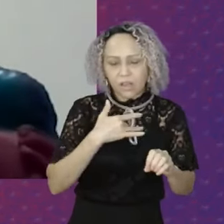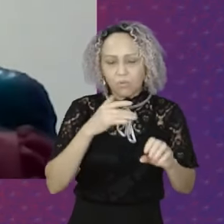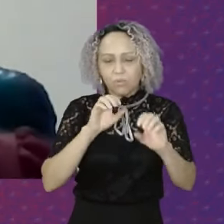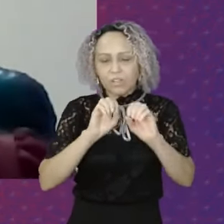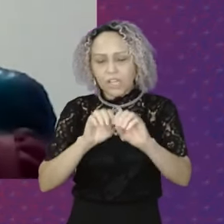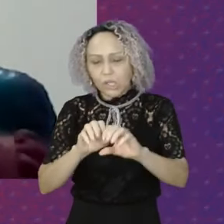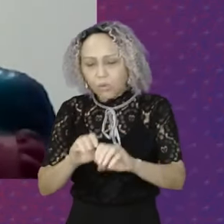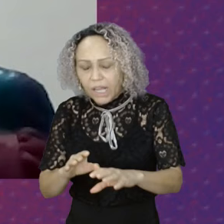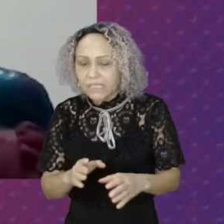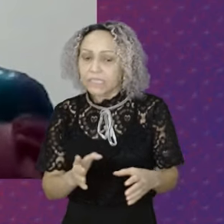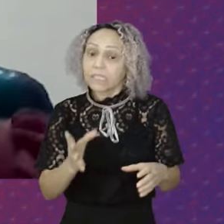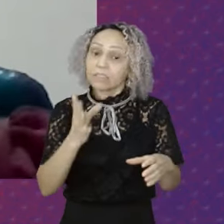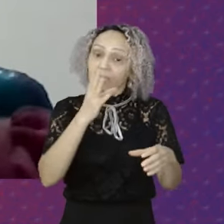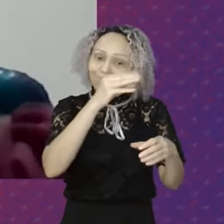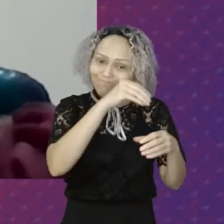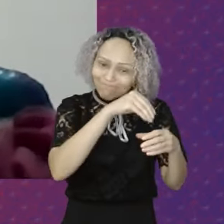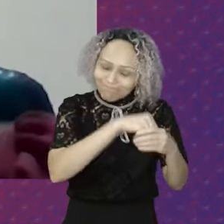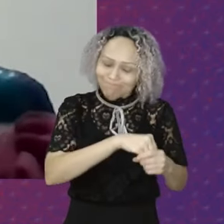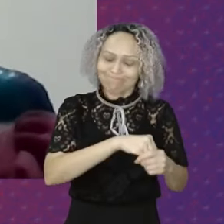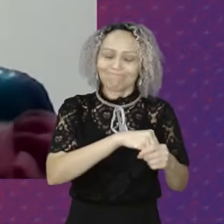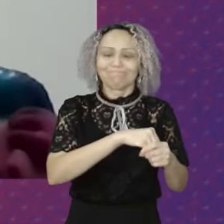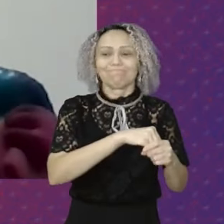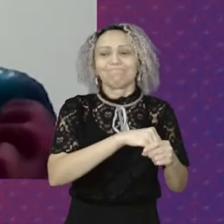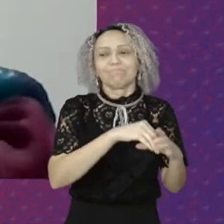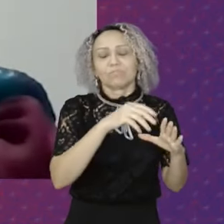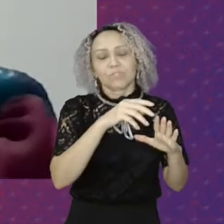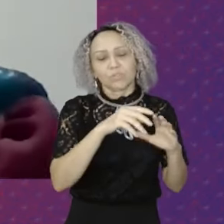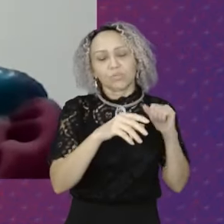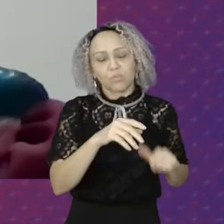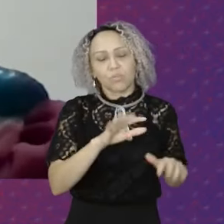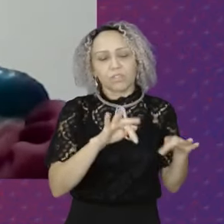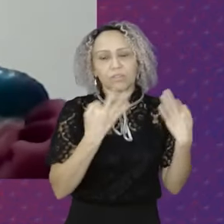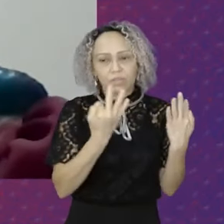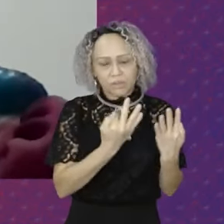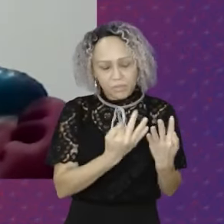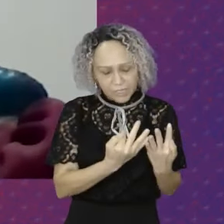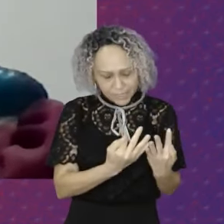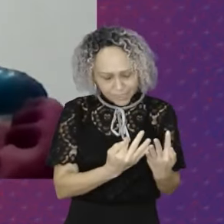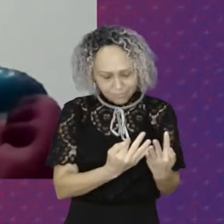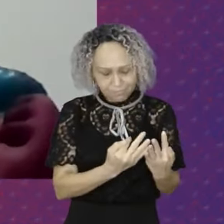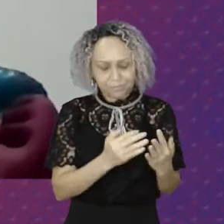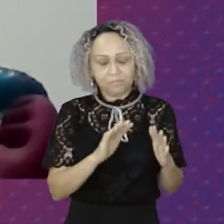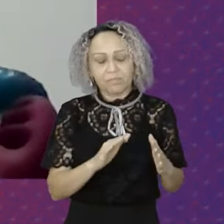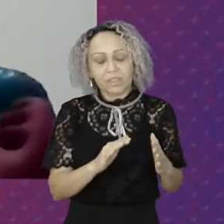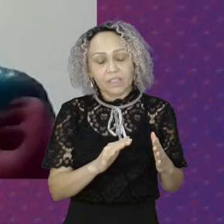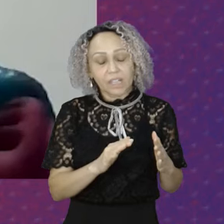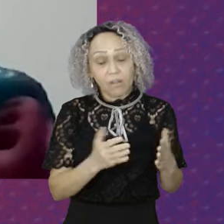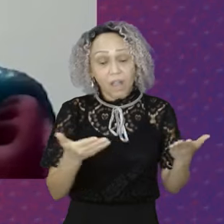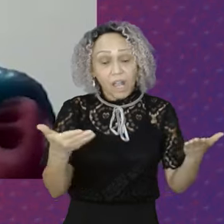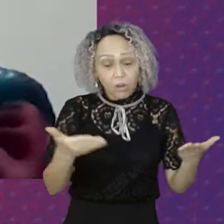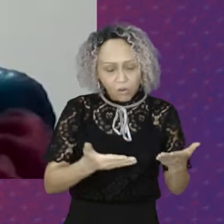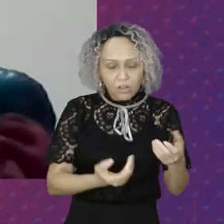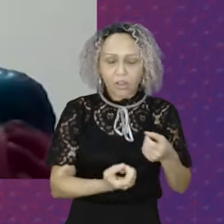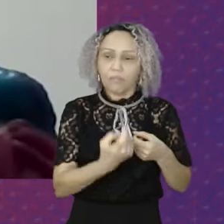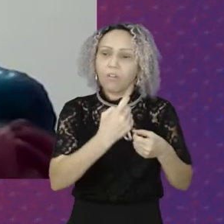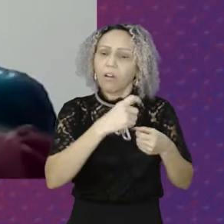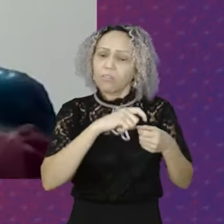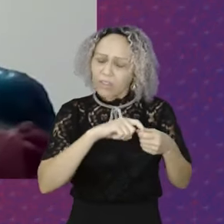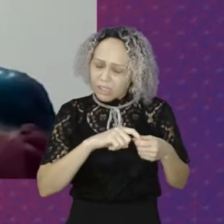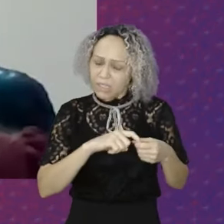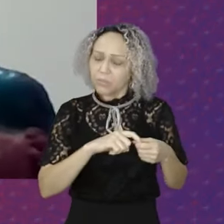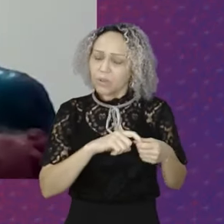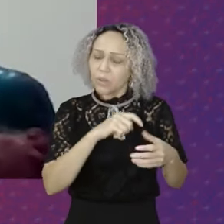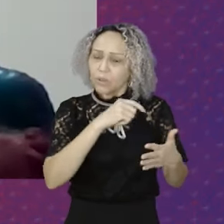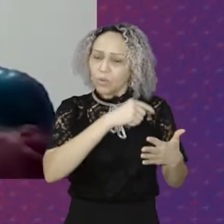Um novo Bolsa Família Que traz Algumas questões Que estavam lá Quando nasceu Em 2003 Mas Que traz